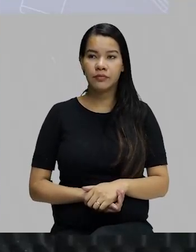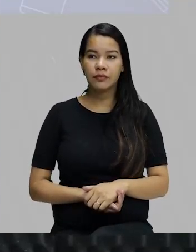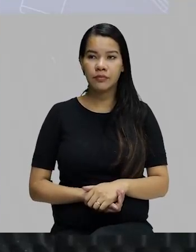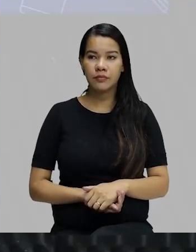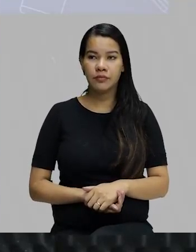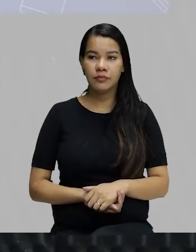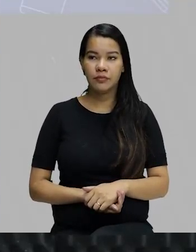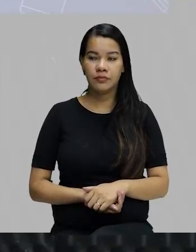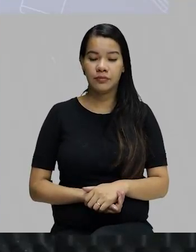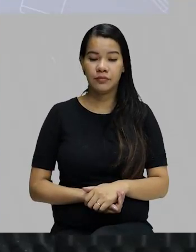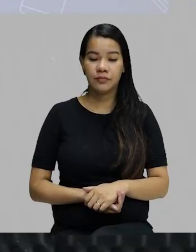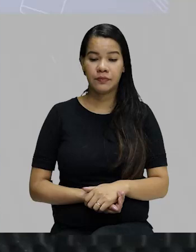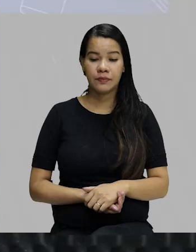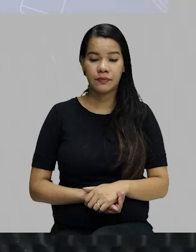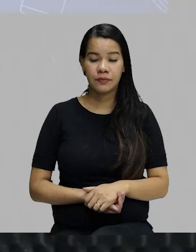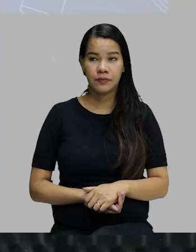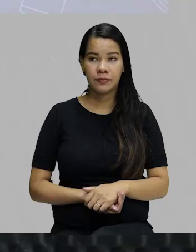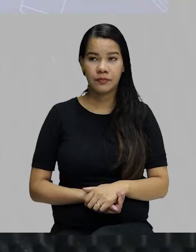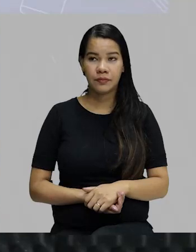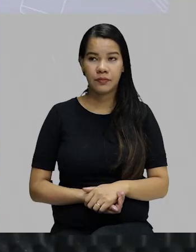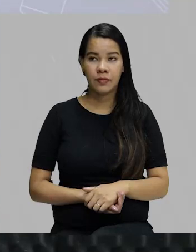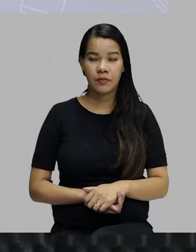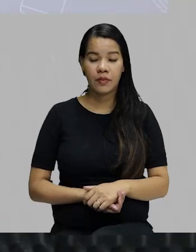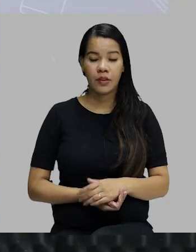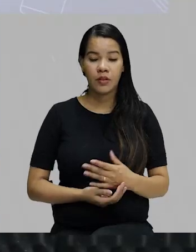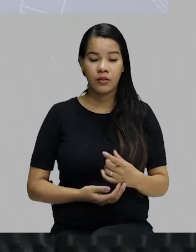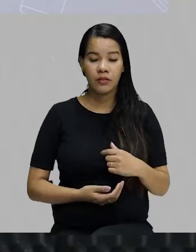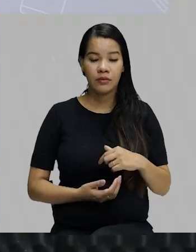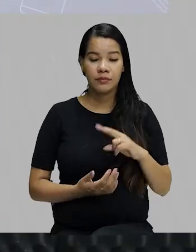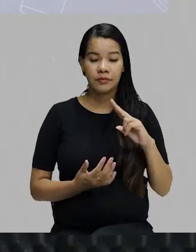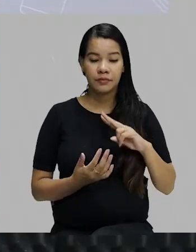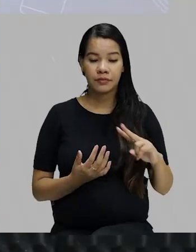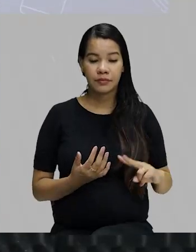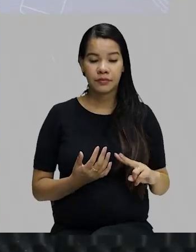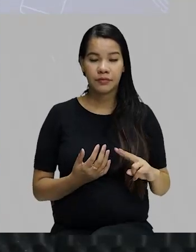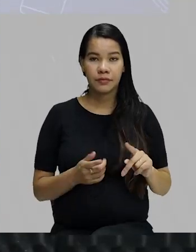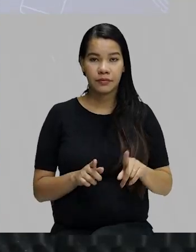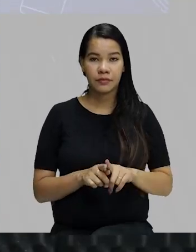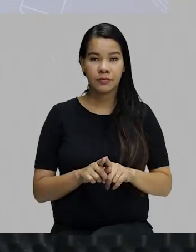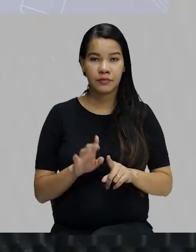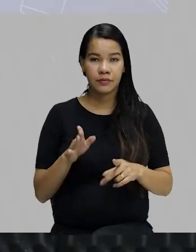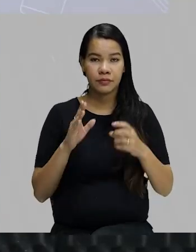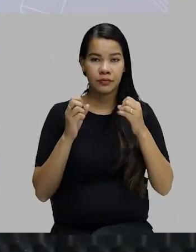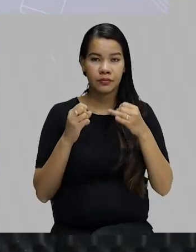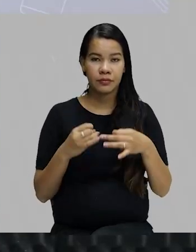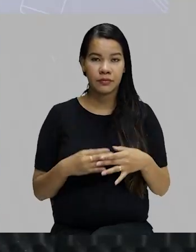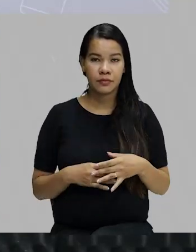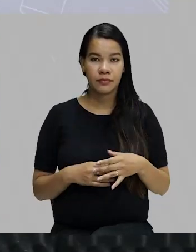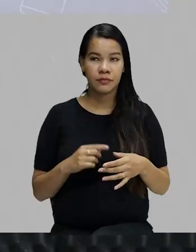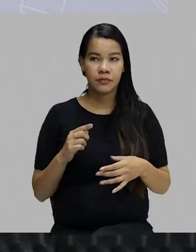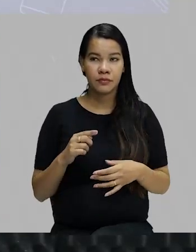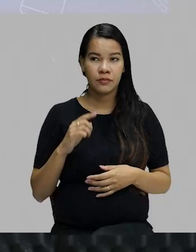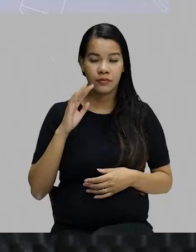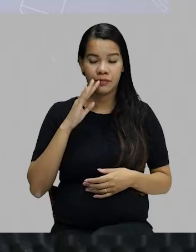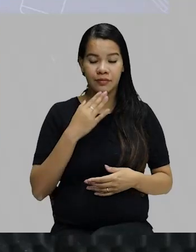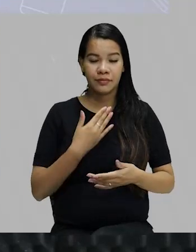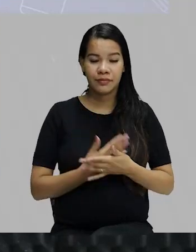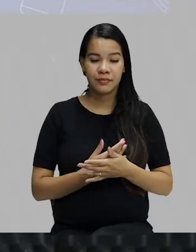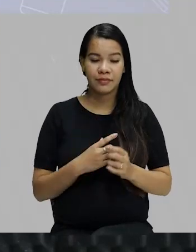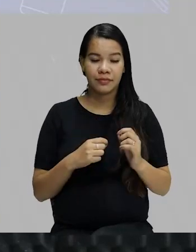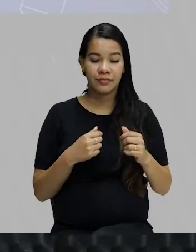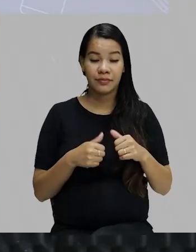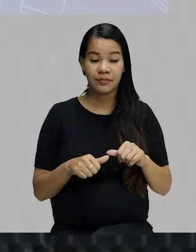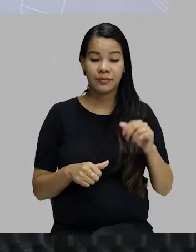Lo que te digo sem protestar. Enquanto eu estou fazendo a leitura e a pré-explicação que eu dei ainda há pouco, vocês, eu creio, que estão aí